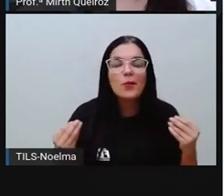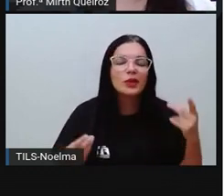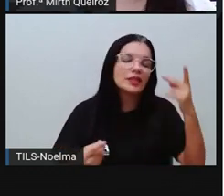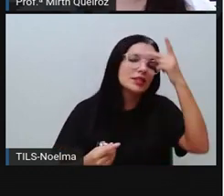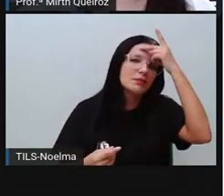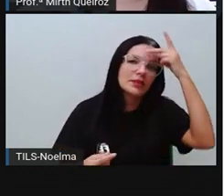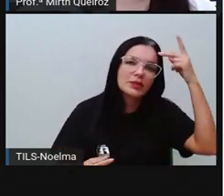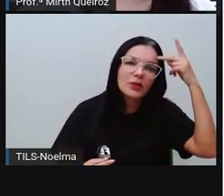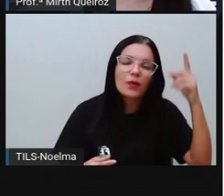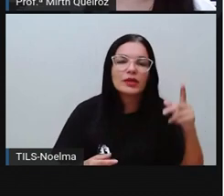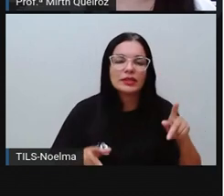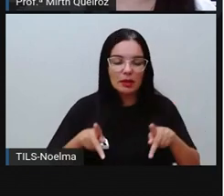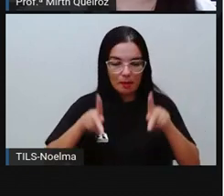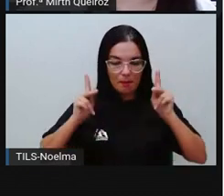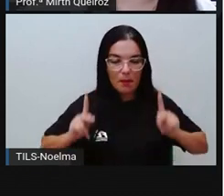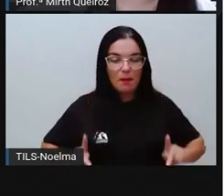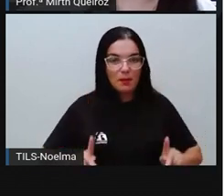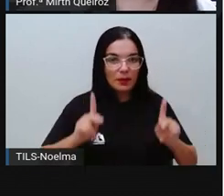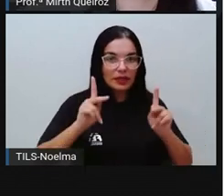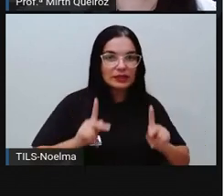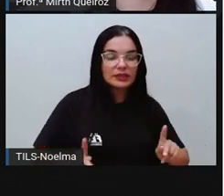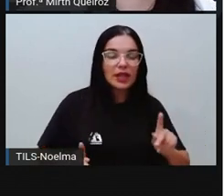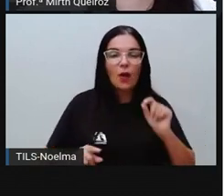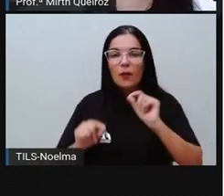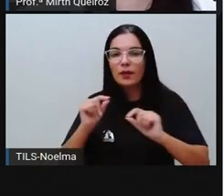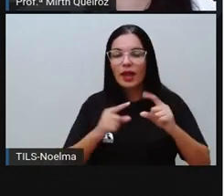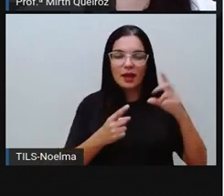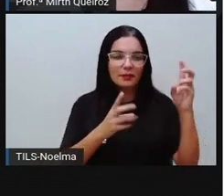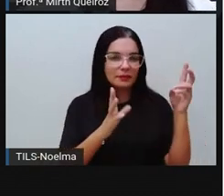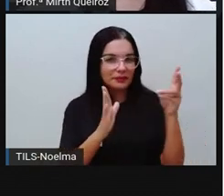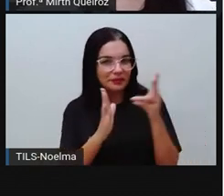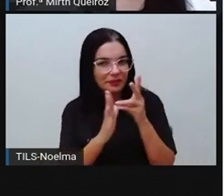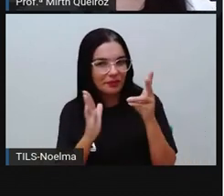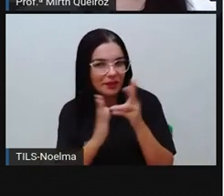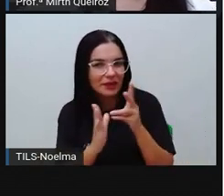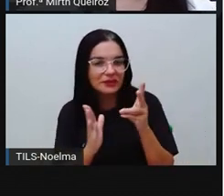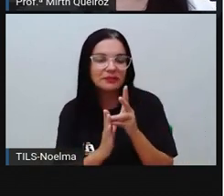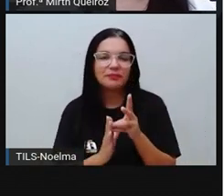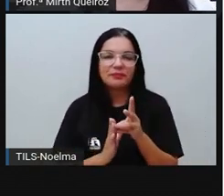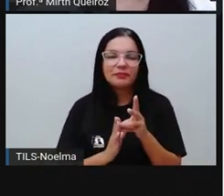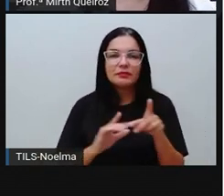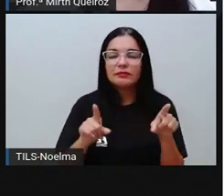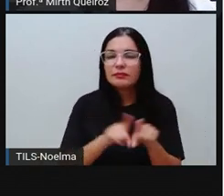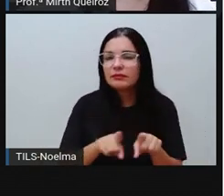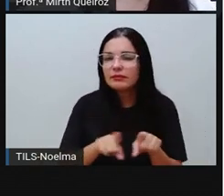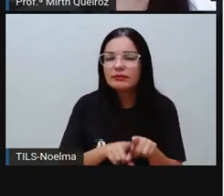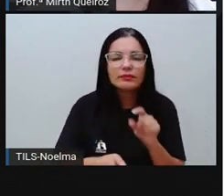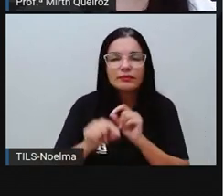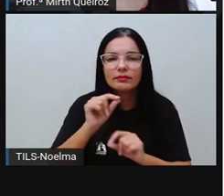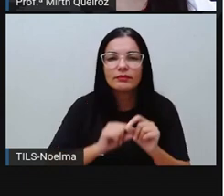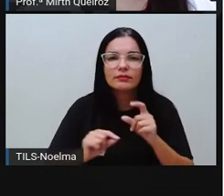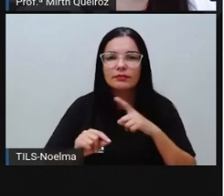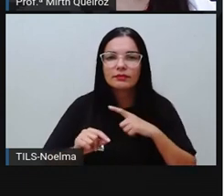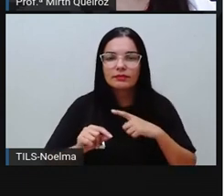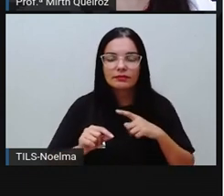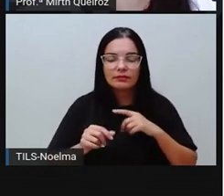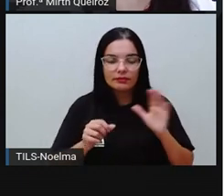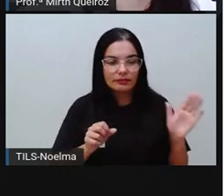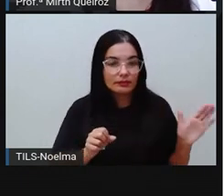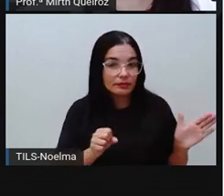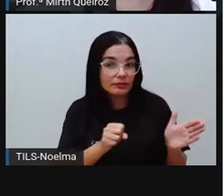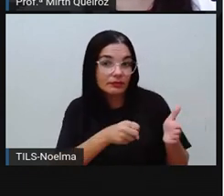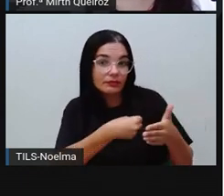indígenas que vivem na Amazônia. E a preservação dessa área, ela vai ser fundamental